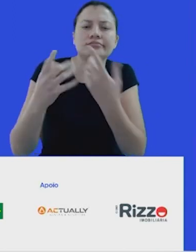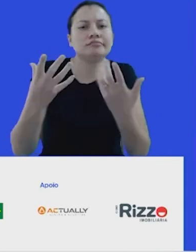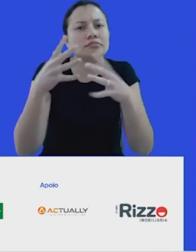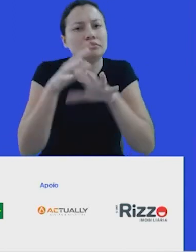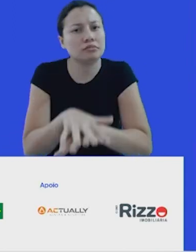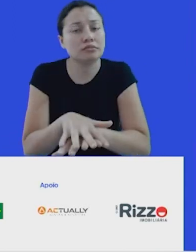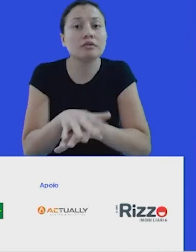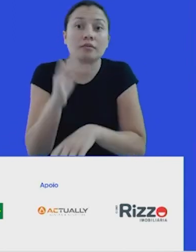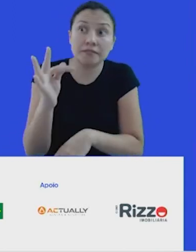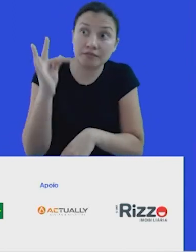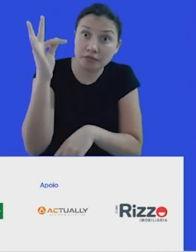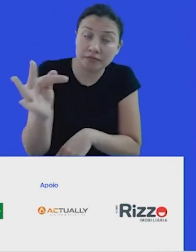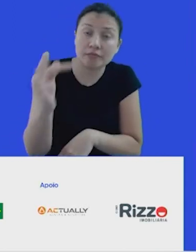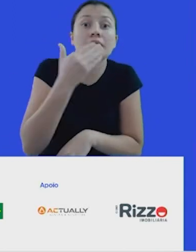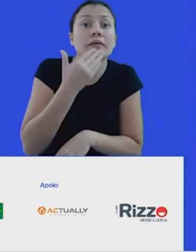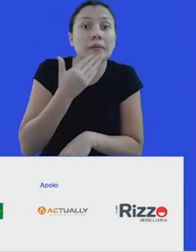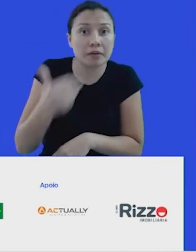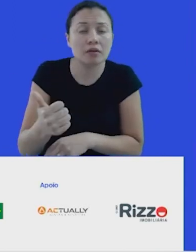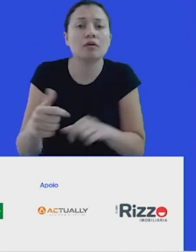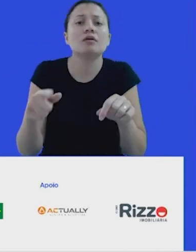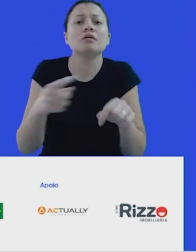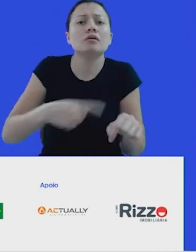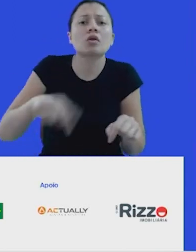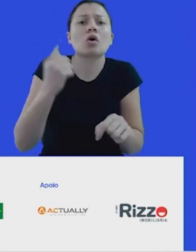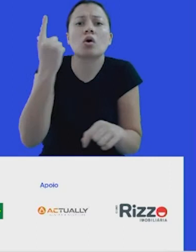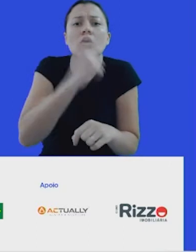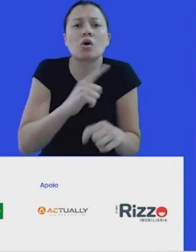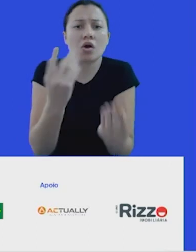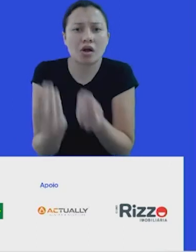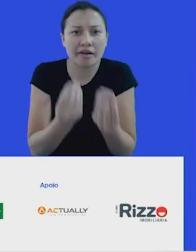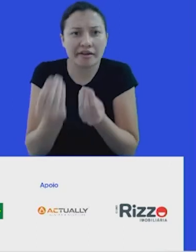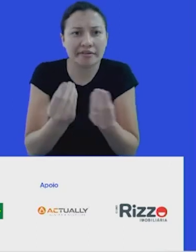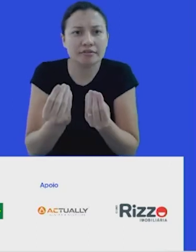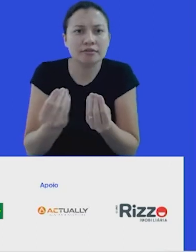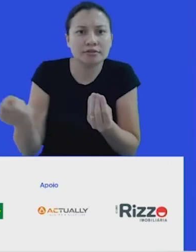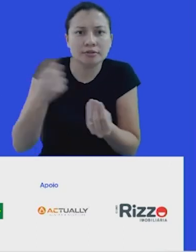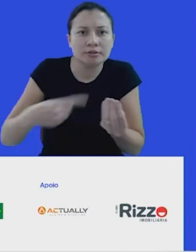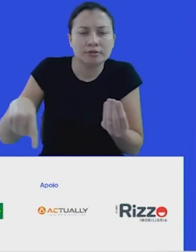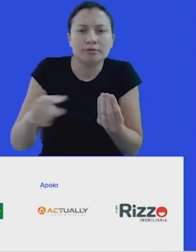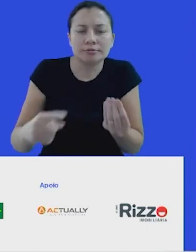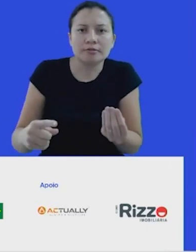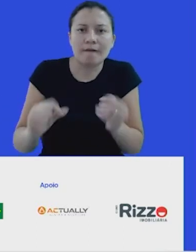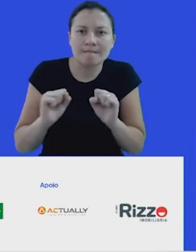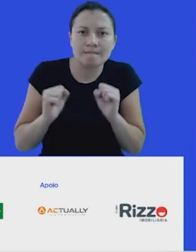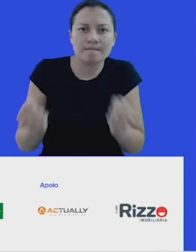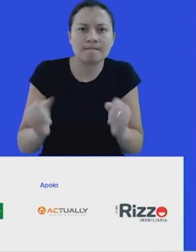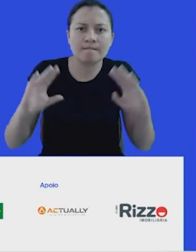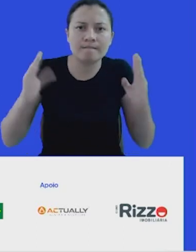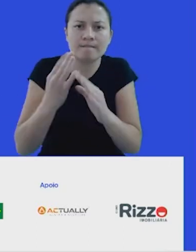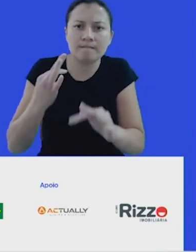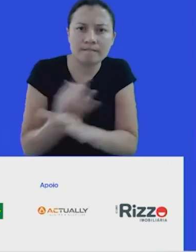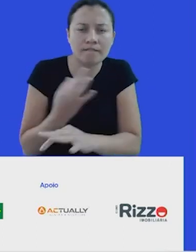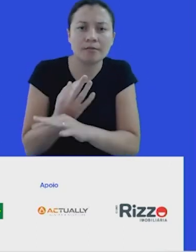com futuros melhores que só serão possíveis na medida que a gente tem a determinação, a vontade, a perseverança